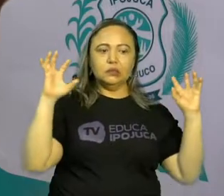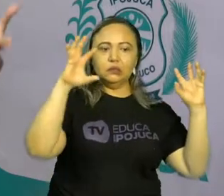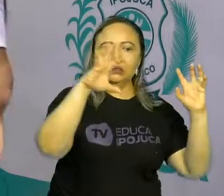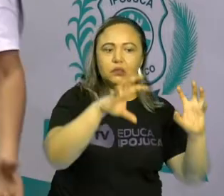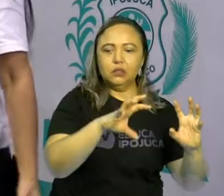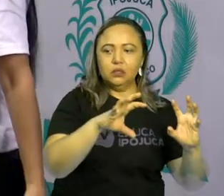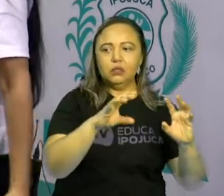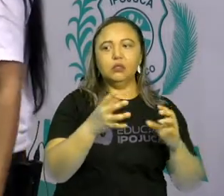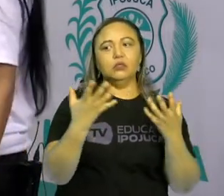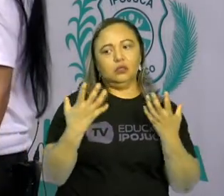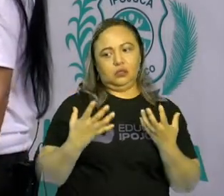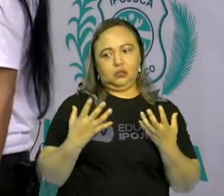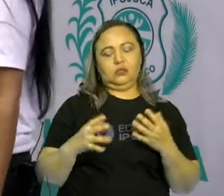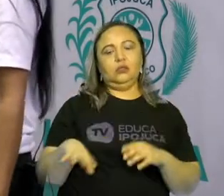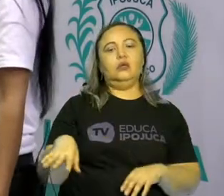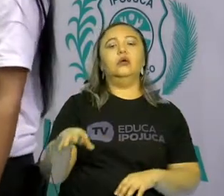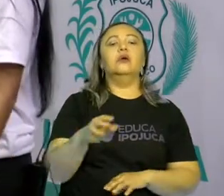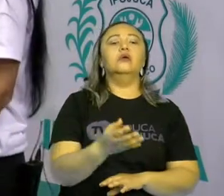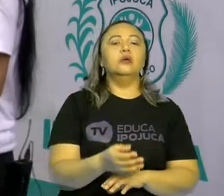se proteger.